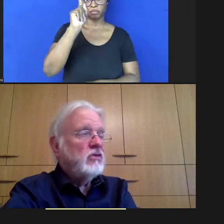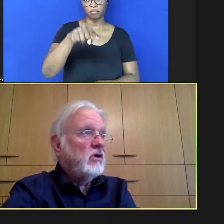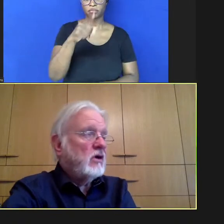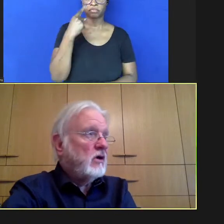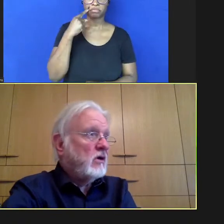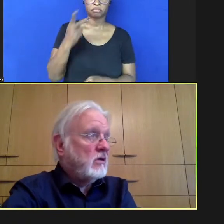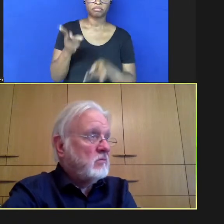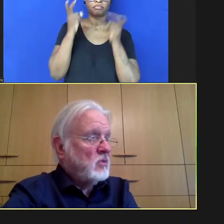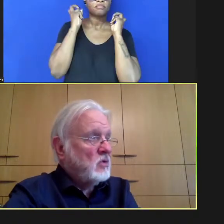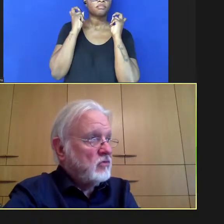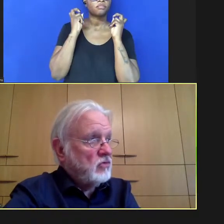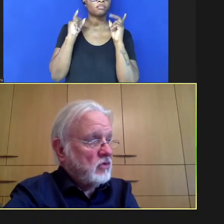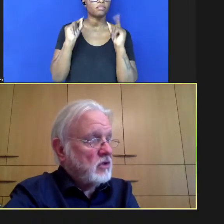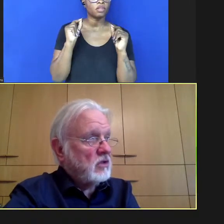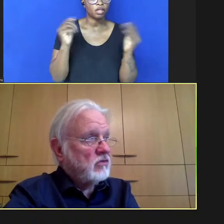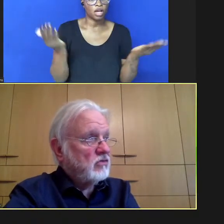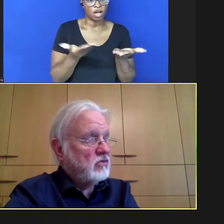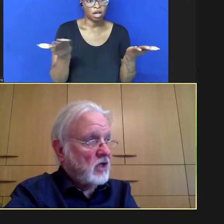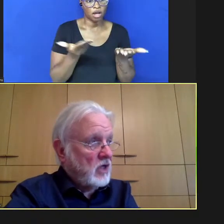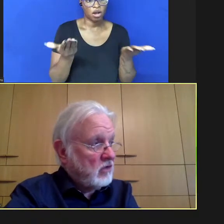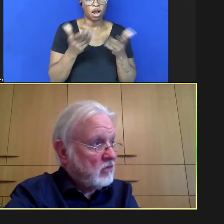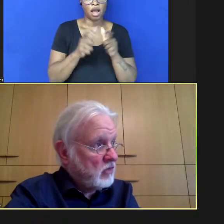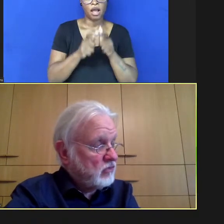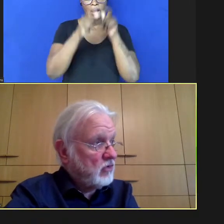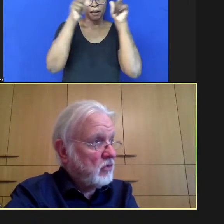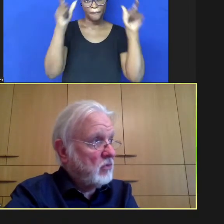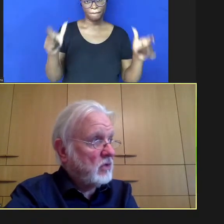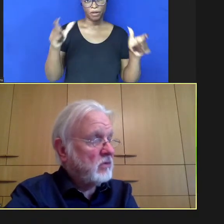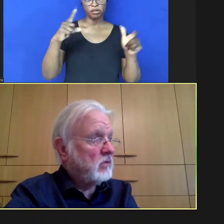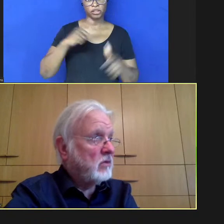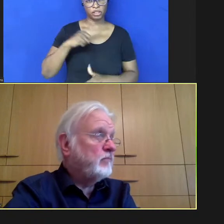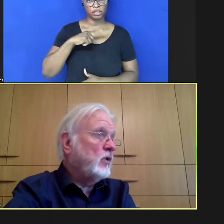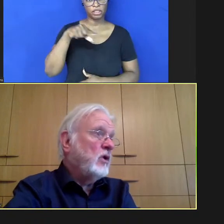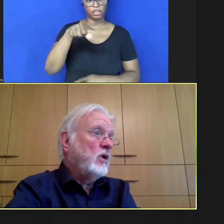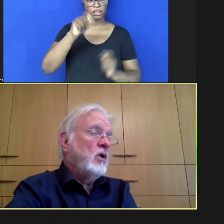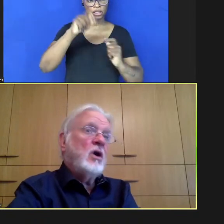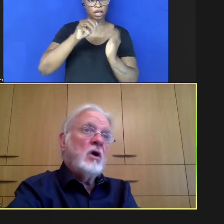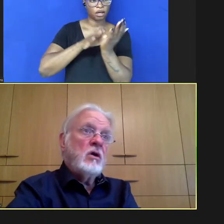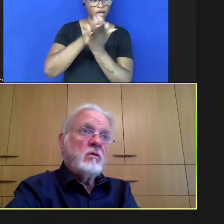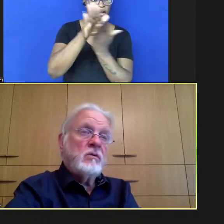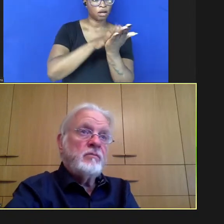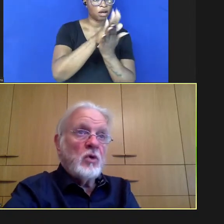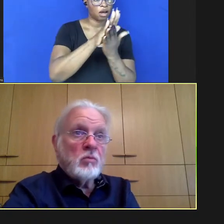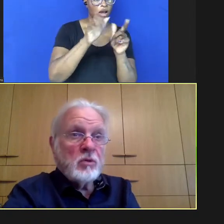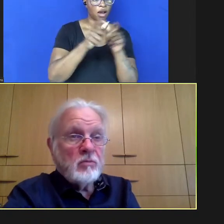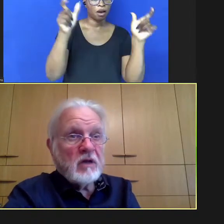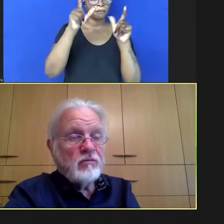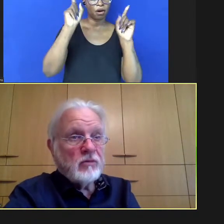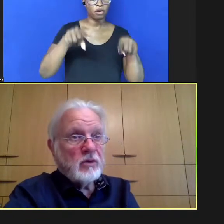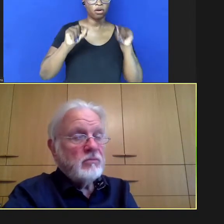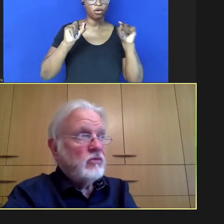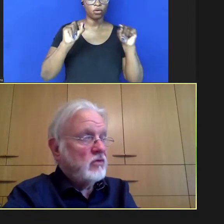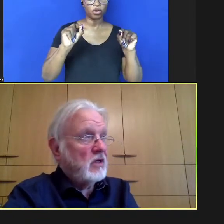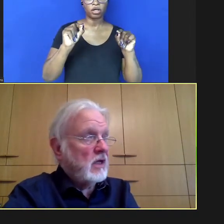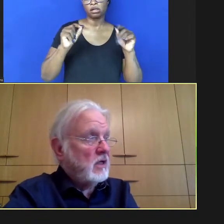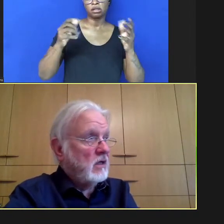agora para a maior parte dos papers é uma parte das publicações e